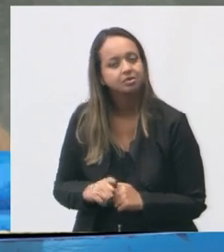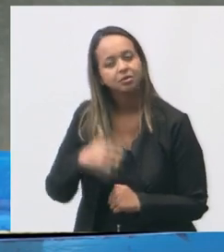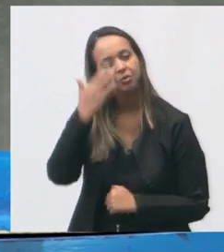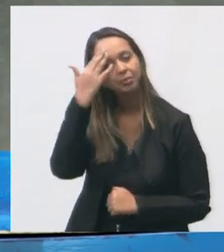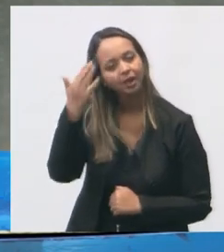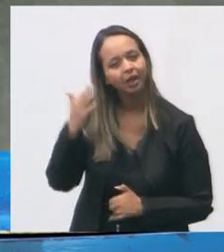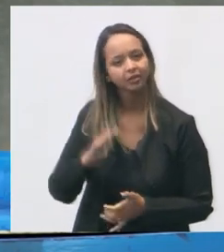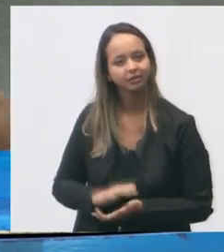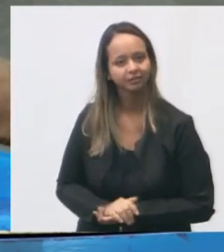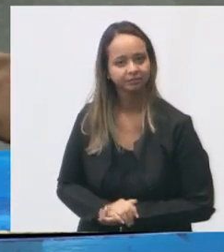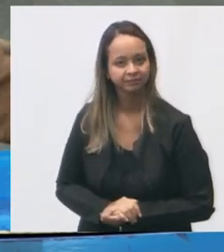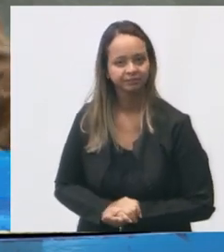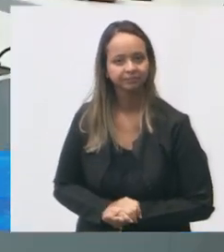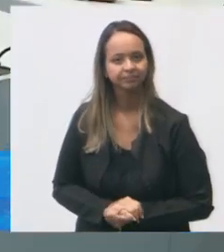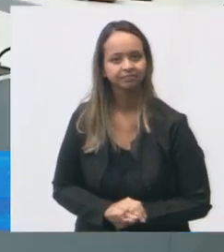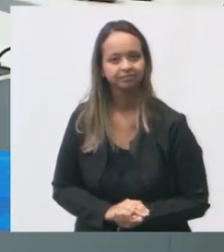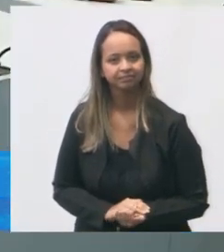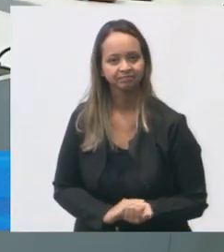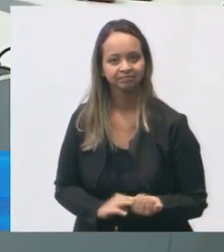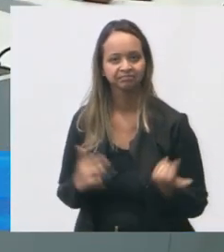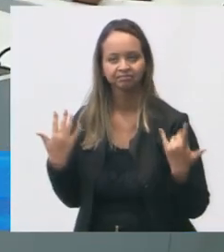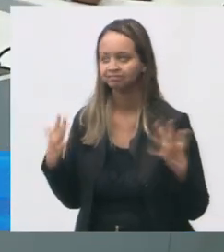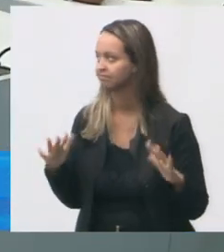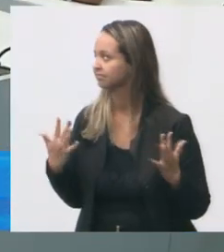Obrigado. Rodrigo.